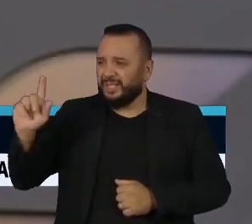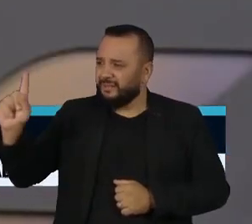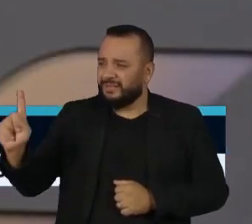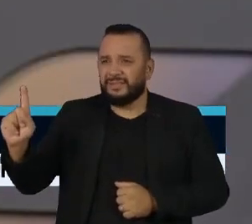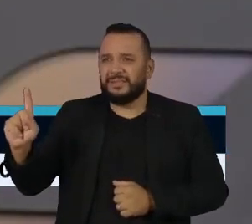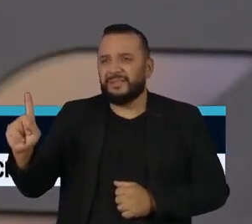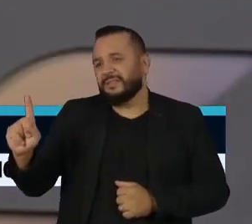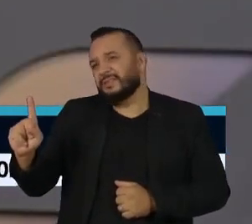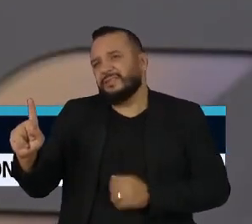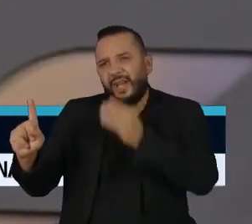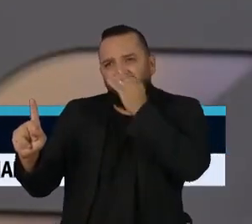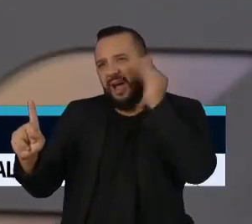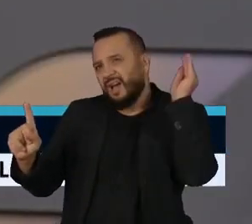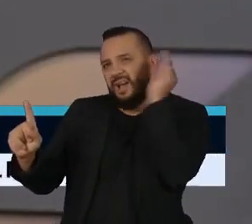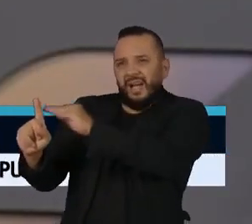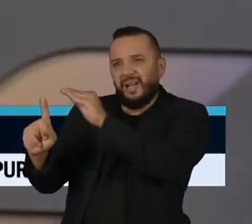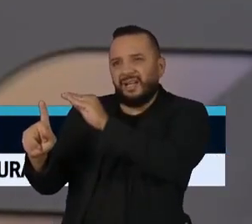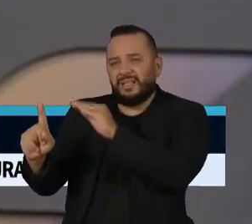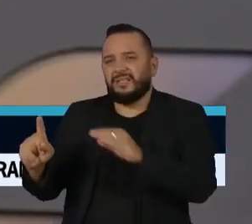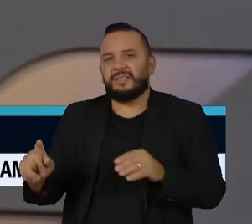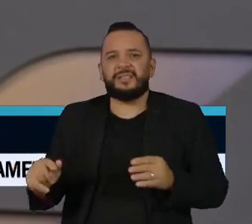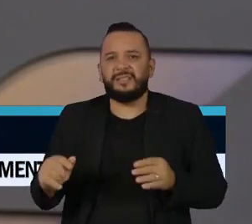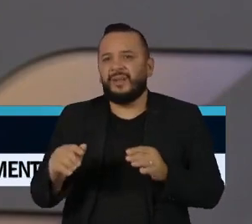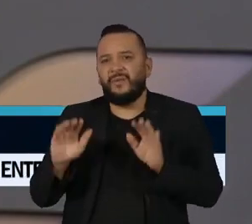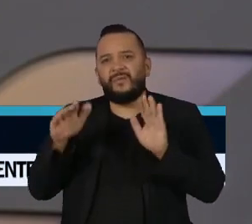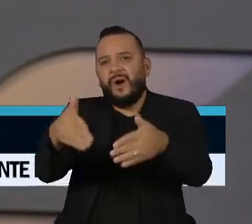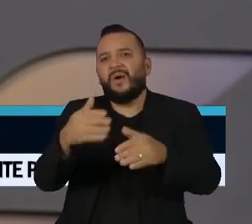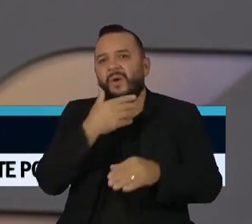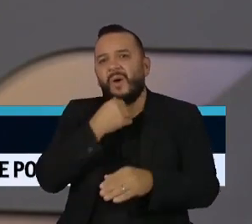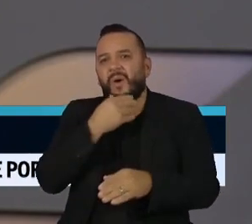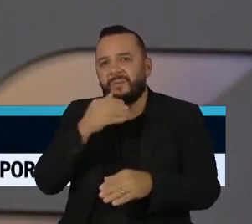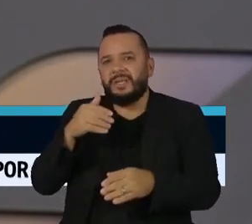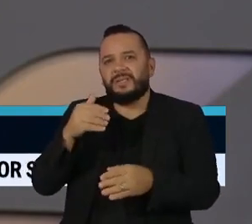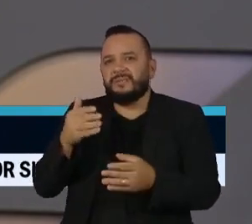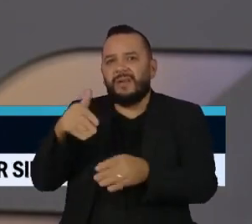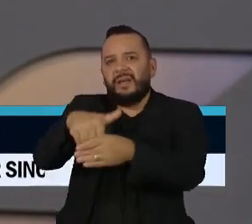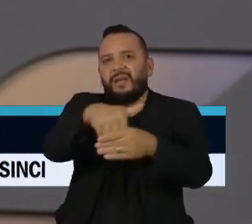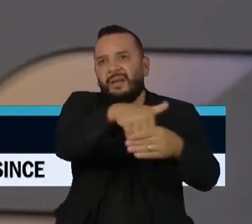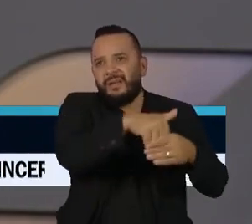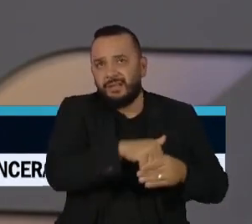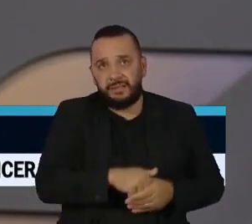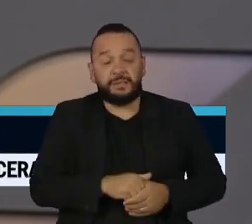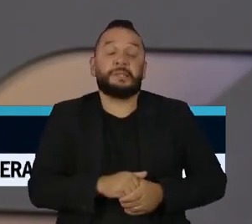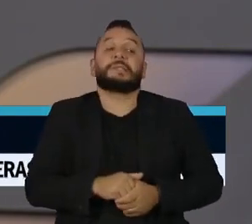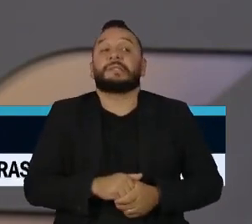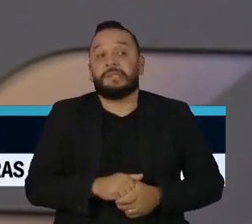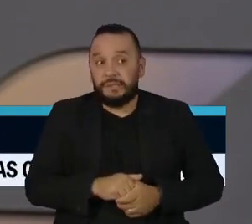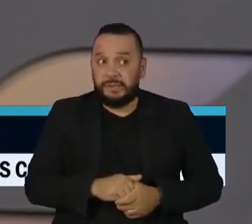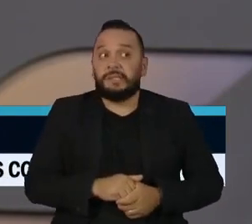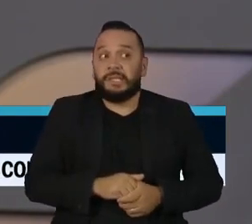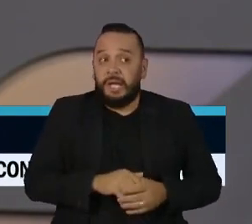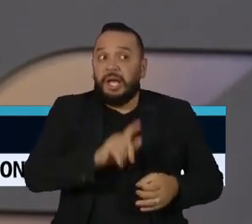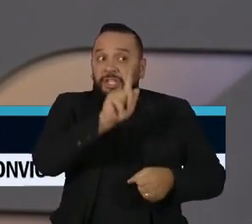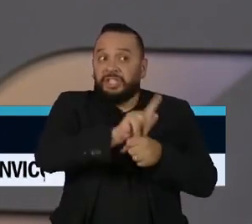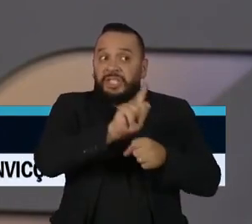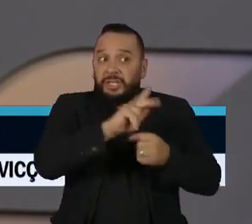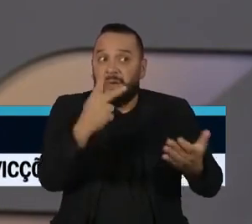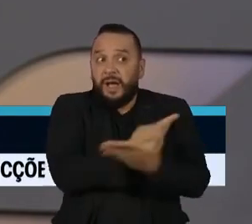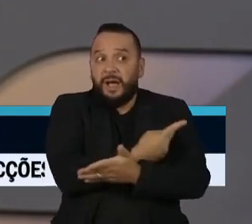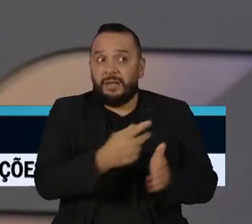a má gestão das distribuições da verba de campanha e,